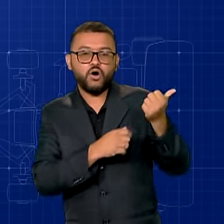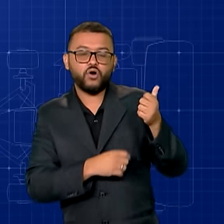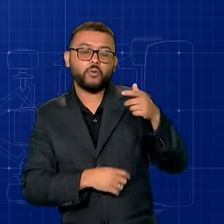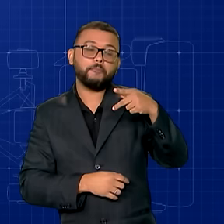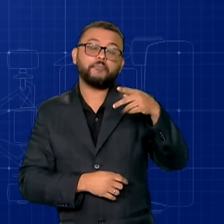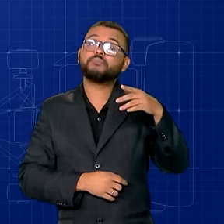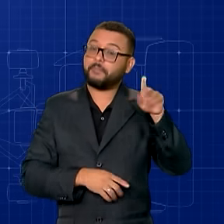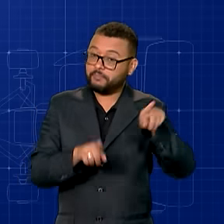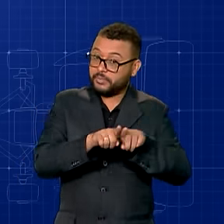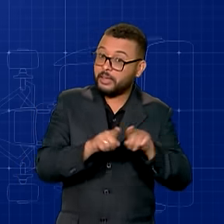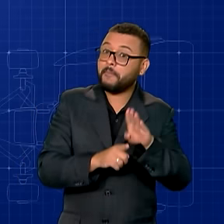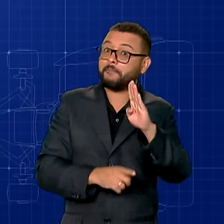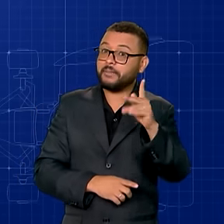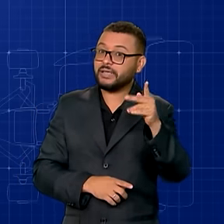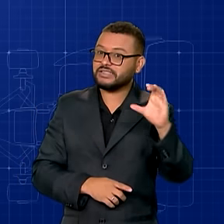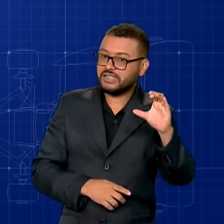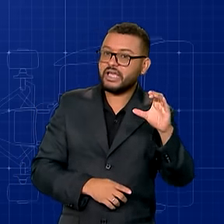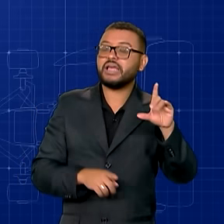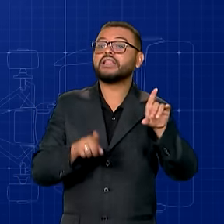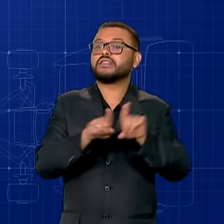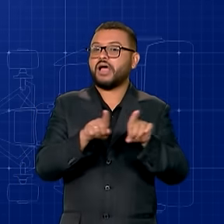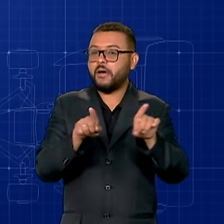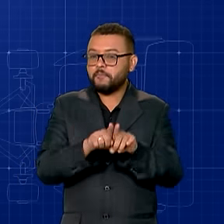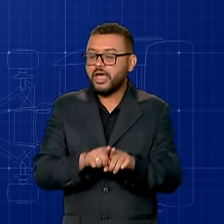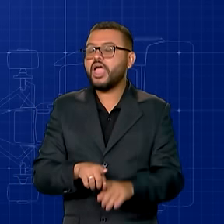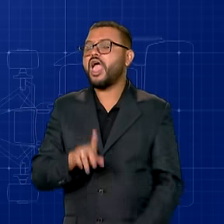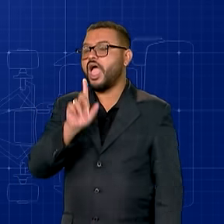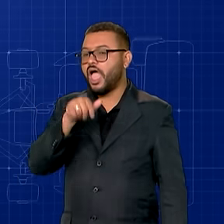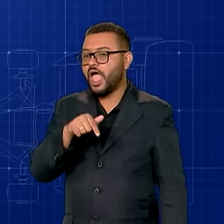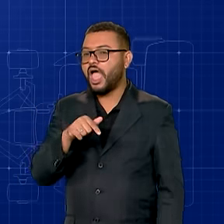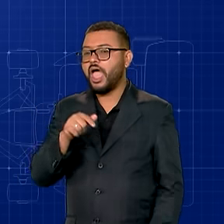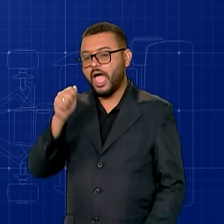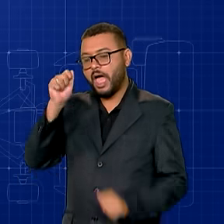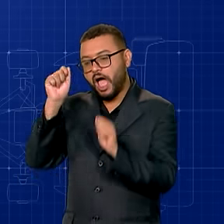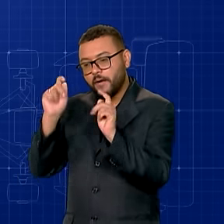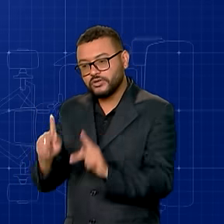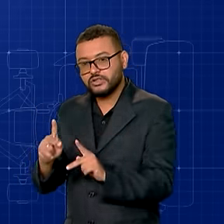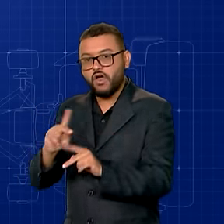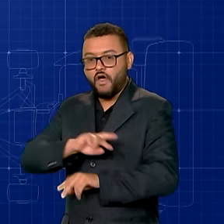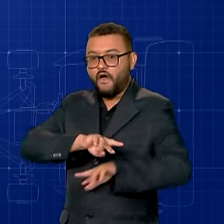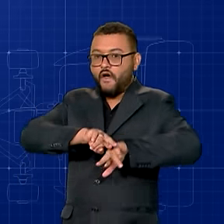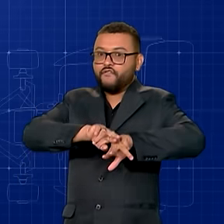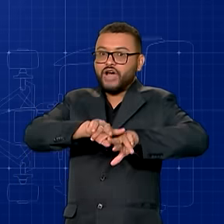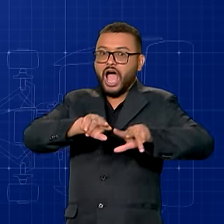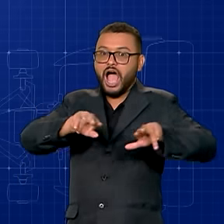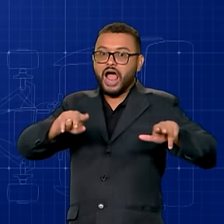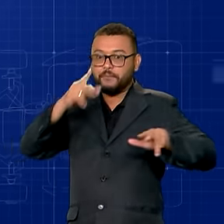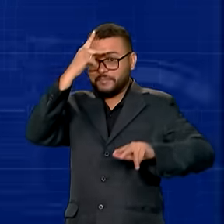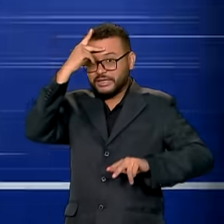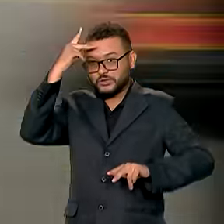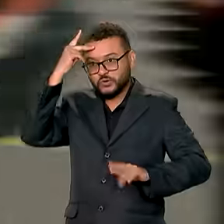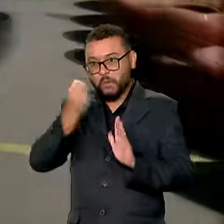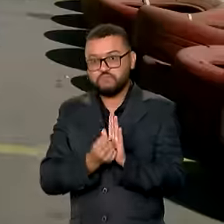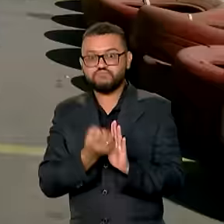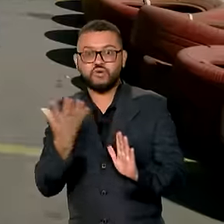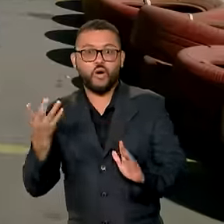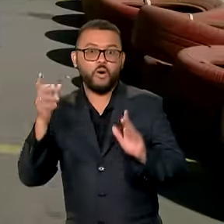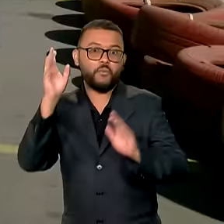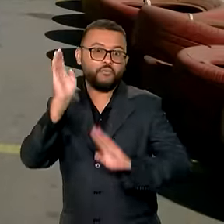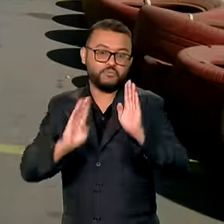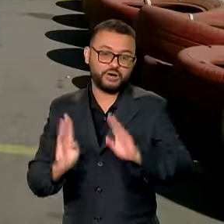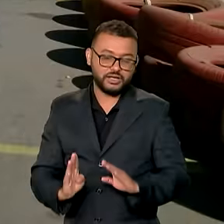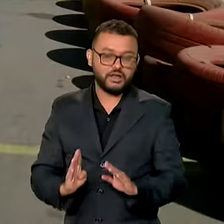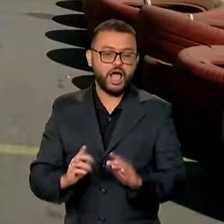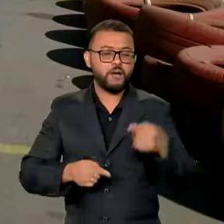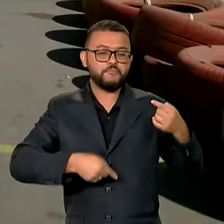o BPC, benefício de prestação continuada, e, claro, a aposentadoria de milhões de brasileiras e brasileiros. Agora